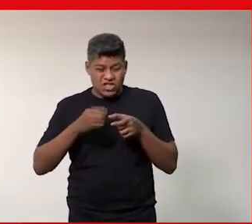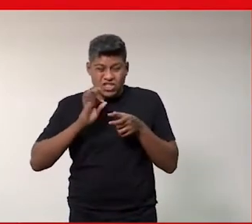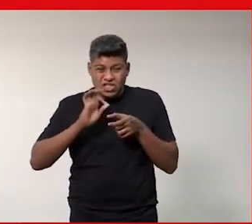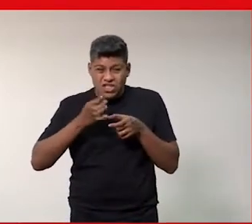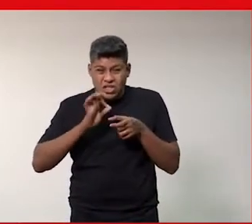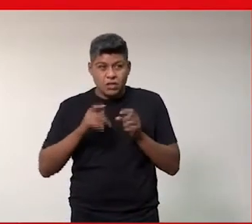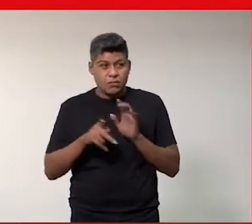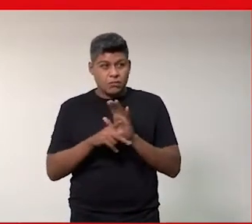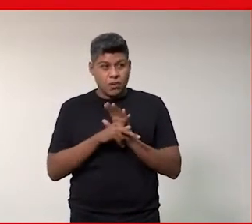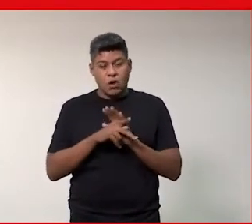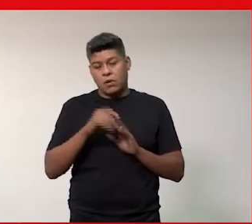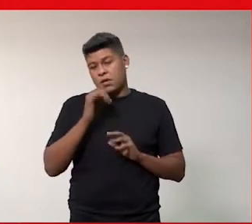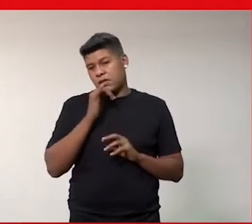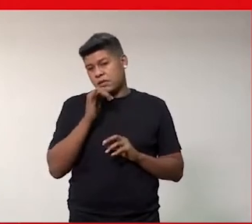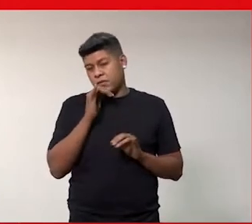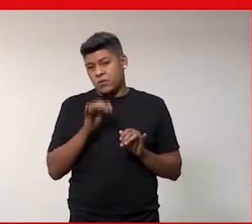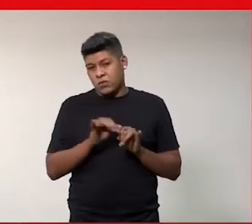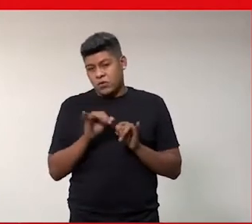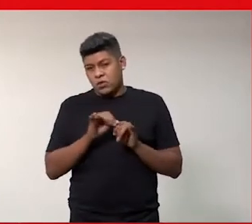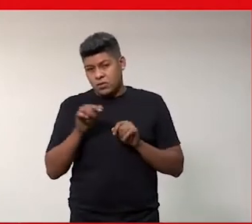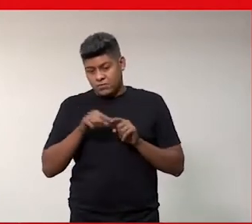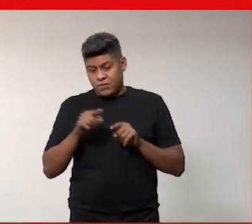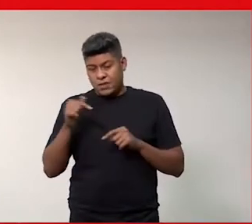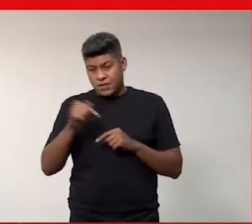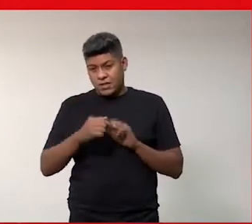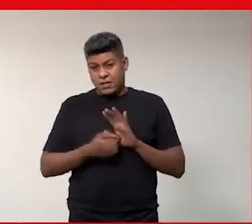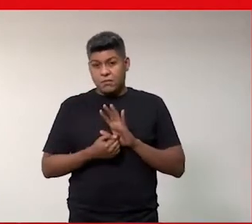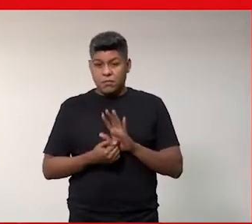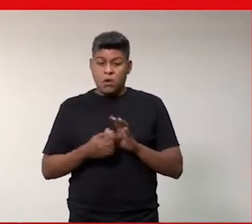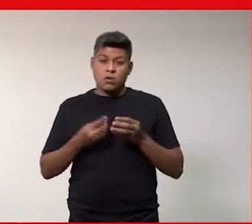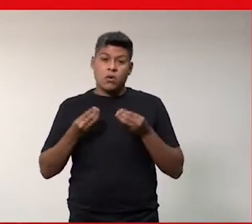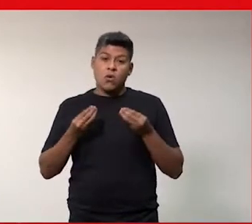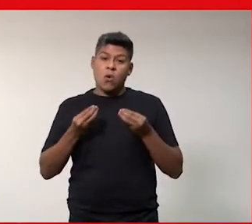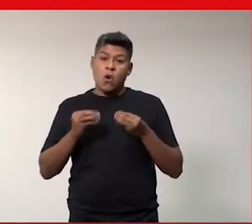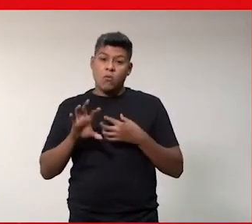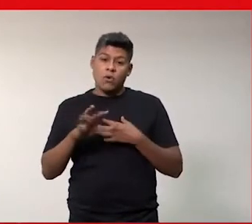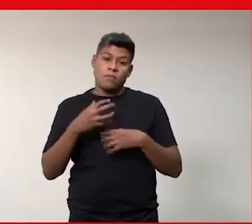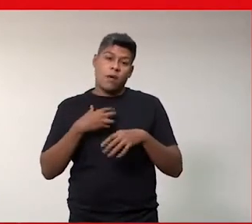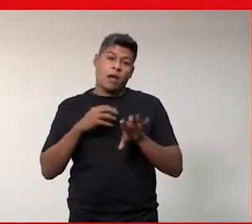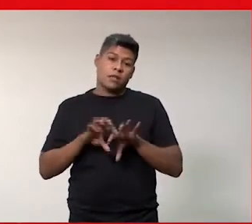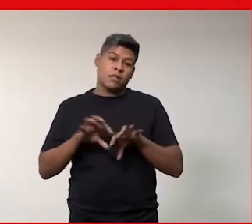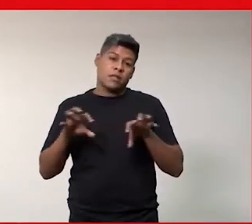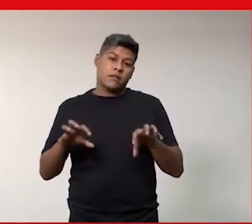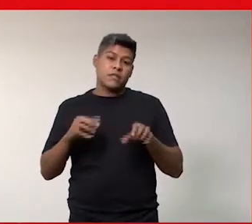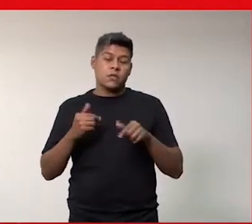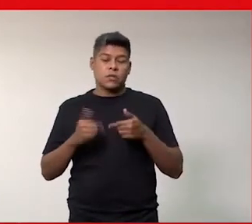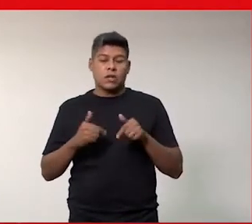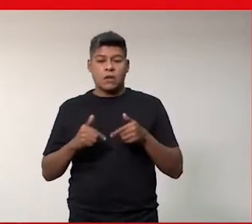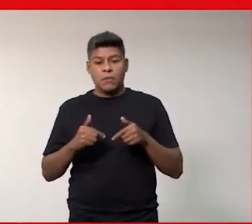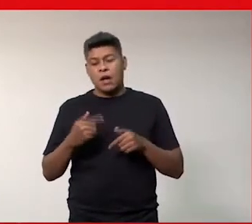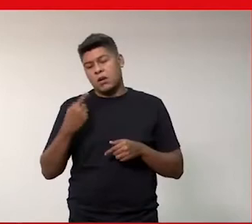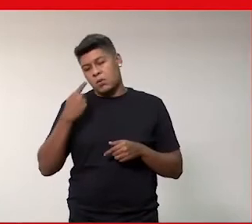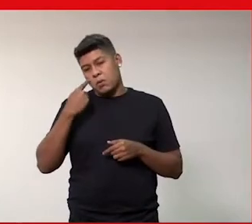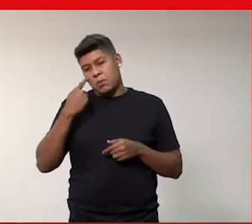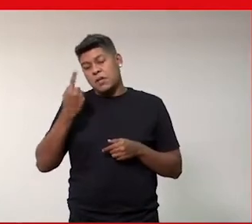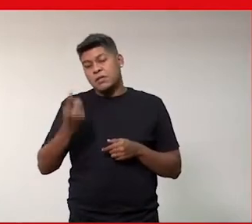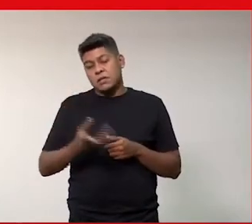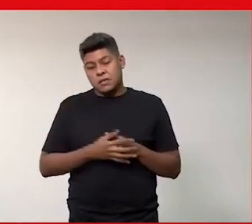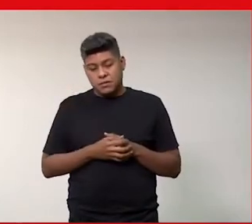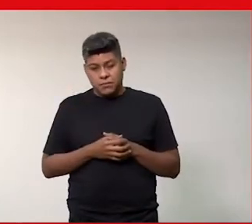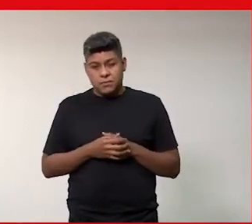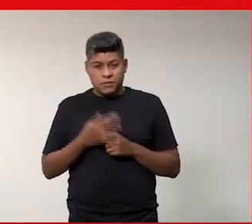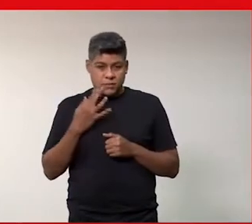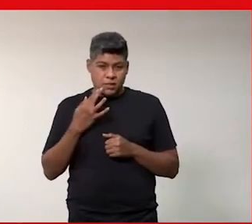para colocar um exemplo besta, mas é que mostra como o impacto da divisão sexual do trabalho nesse imaginário. Então,